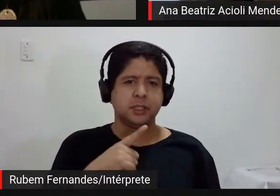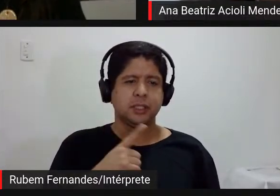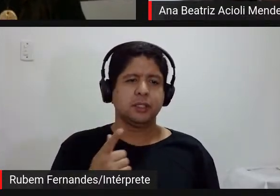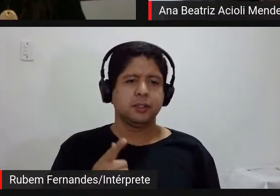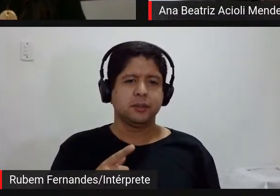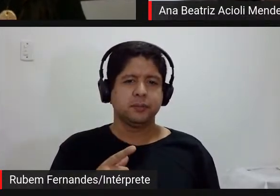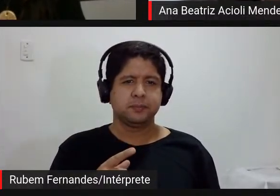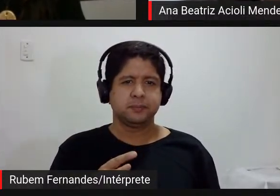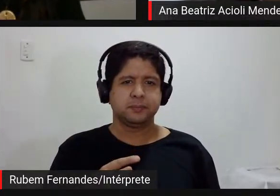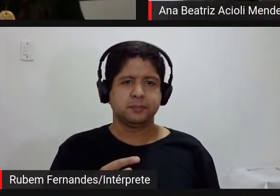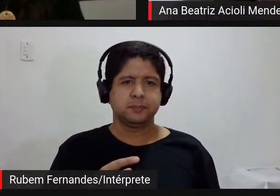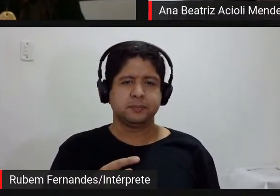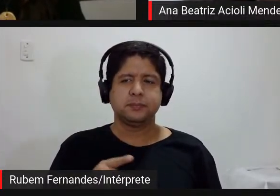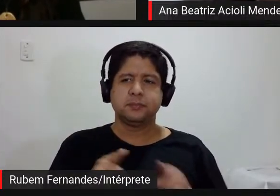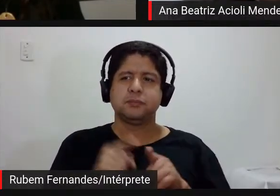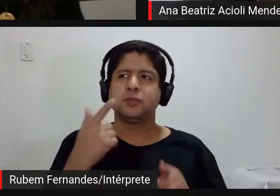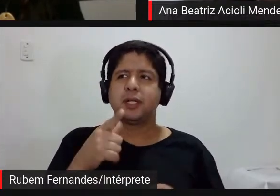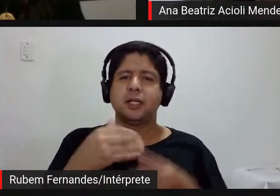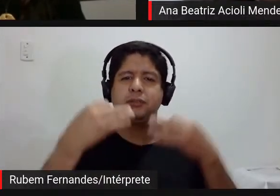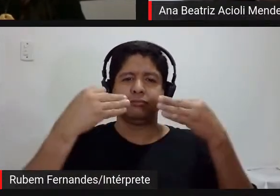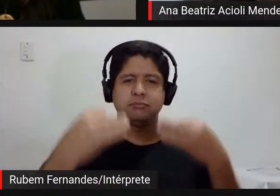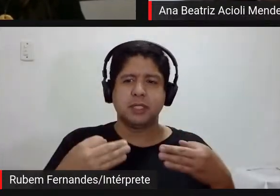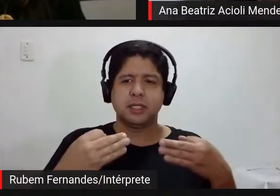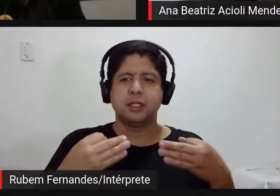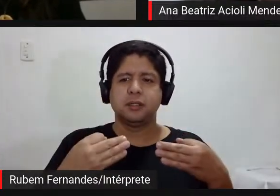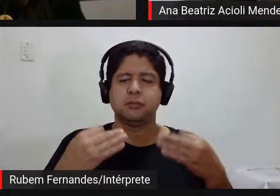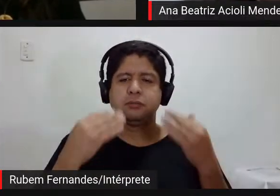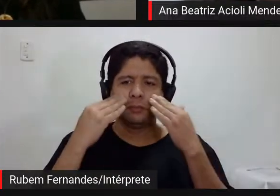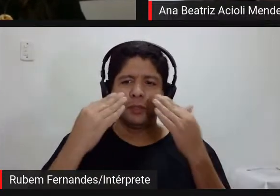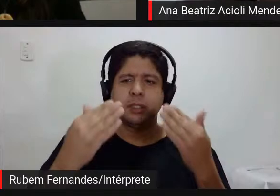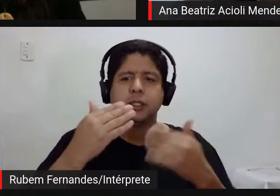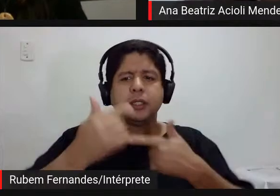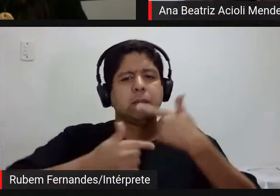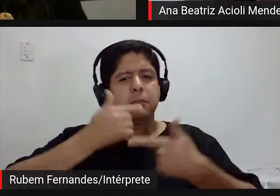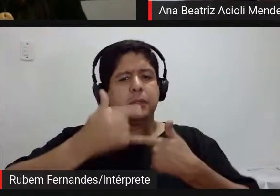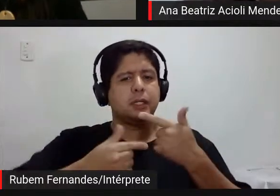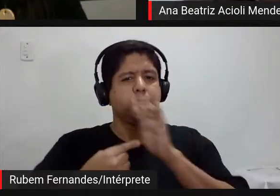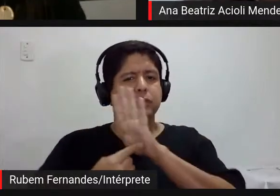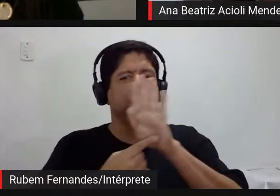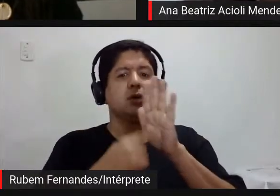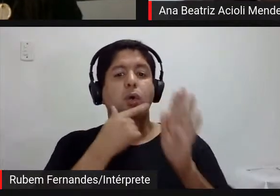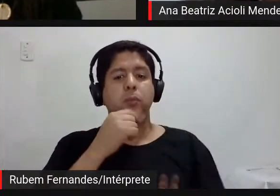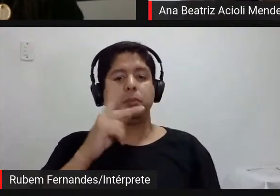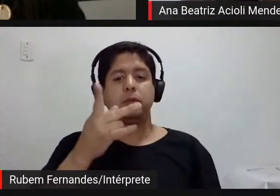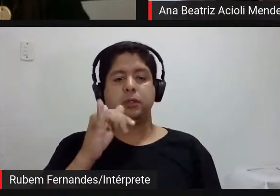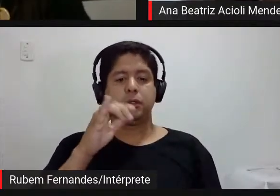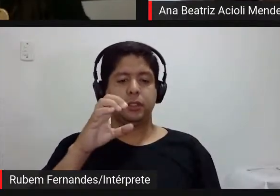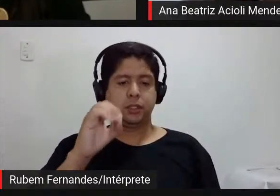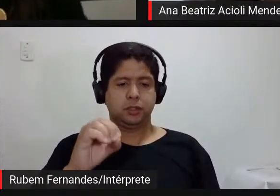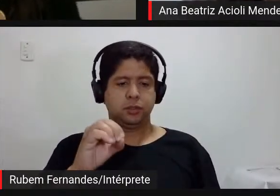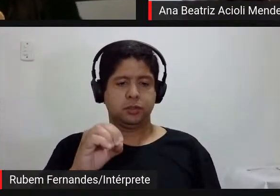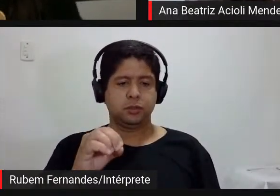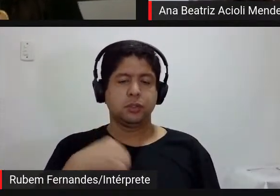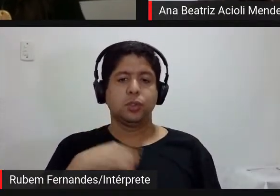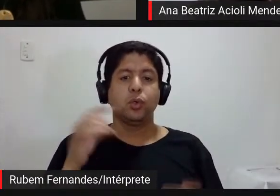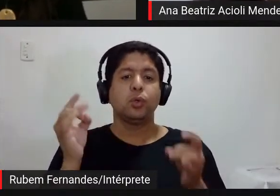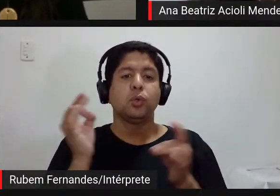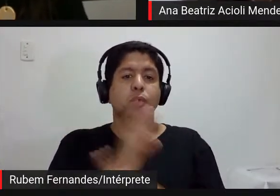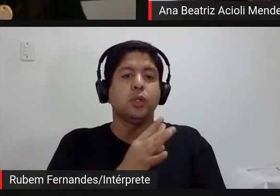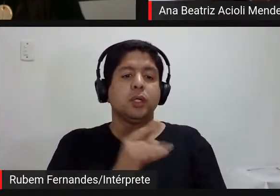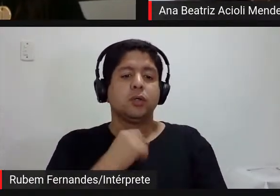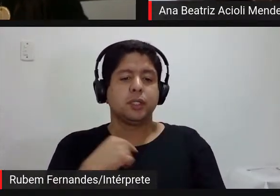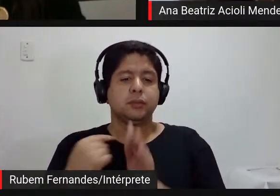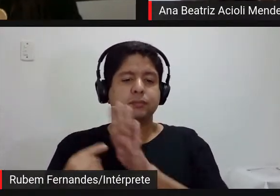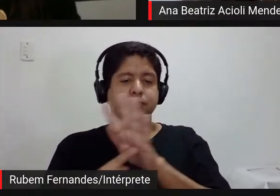cheguei é que não tem um jeito certo de apresentar o trabalho do Hélio de Siga né ah então você concluiu que deve ser mediado assim